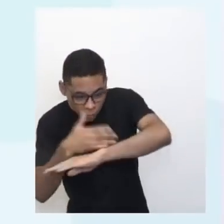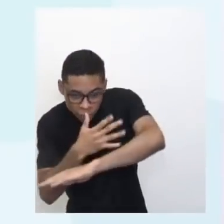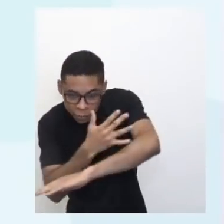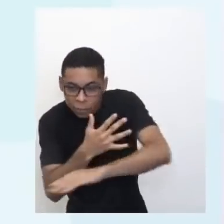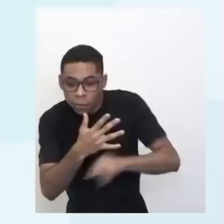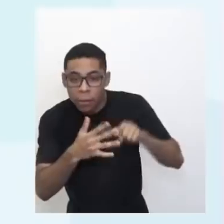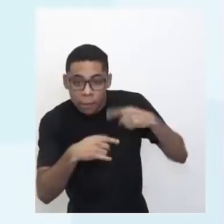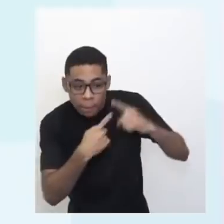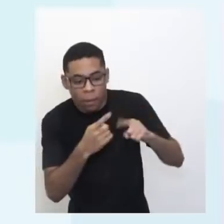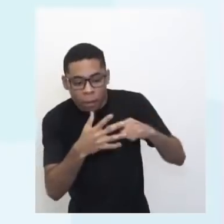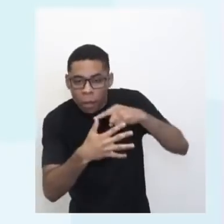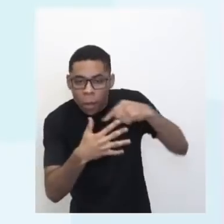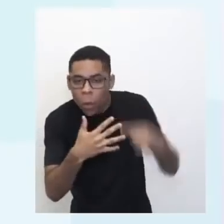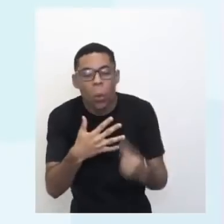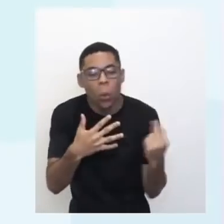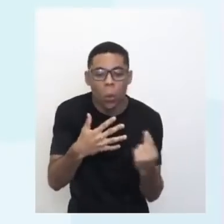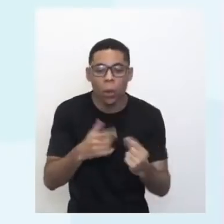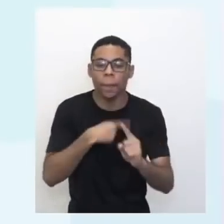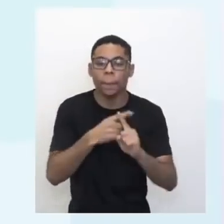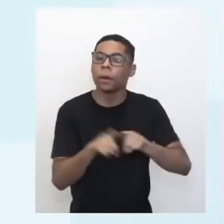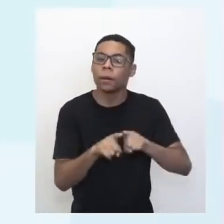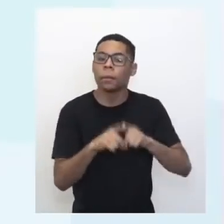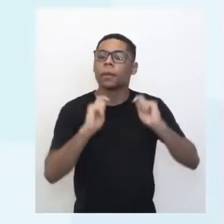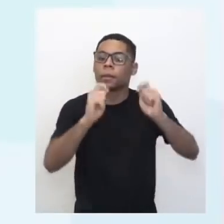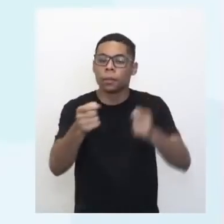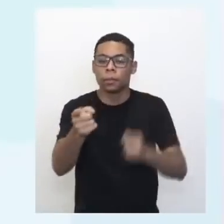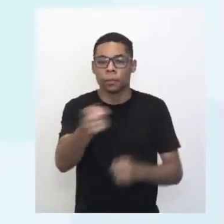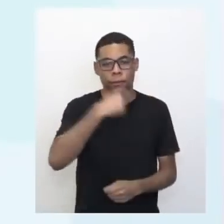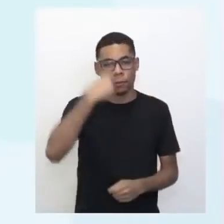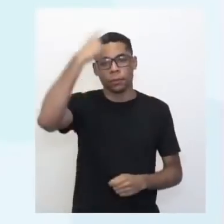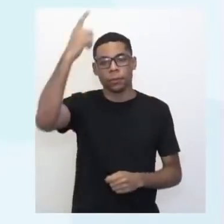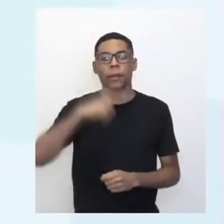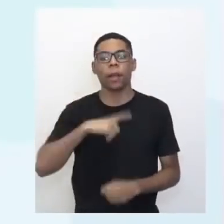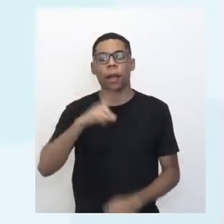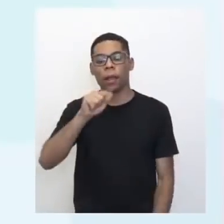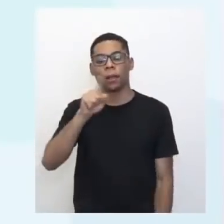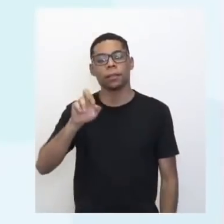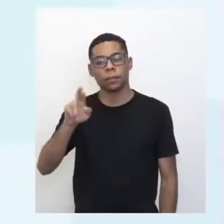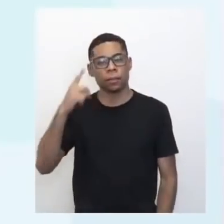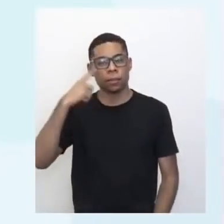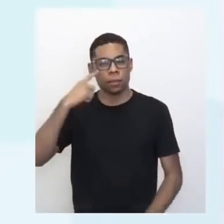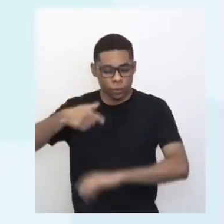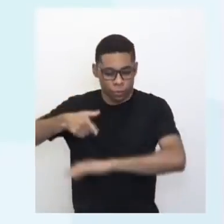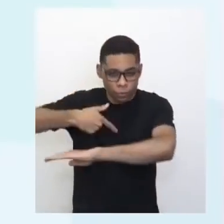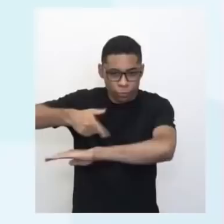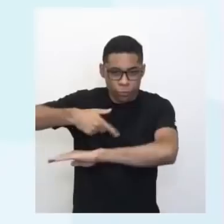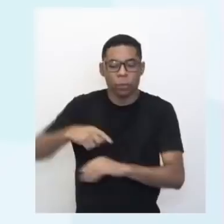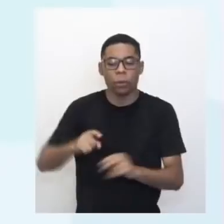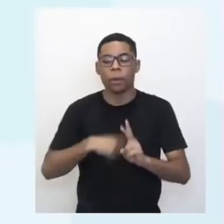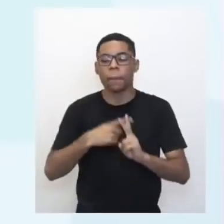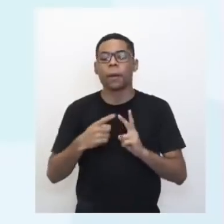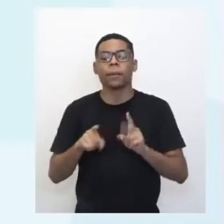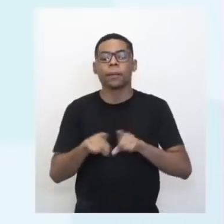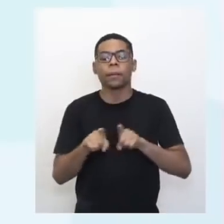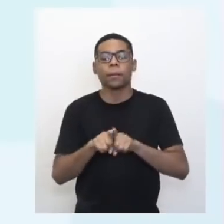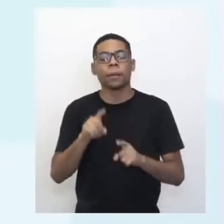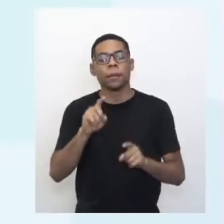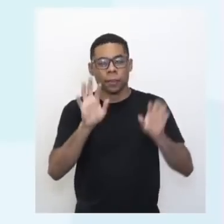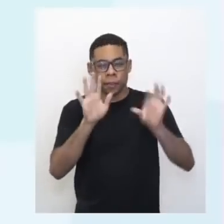interações com a matéria, destacando as aplicações do infravermelho, do laser e um pouquinho do